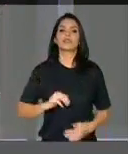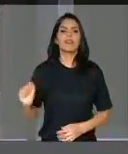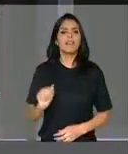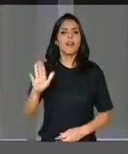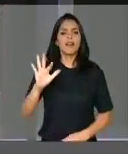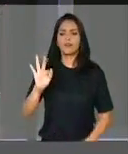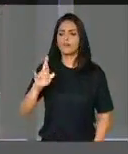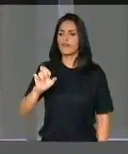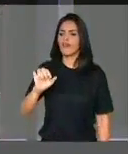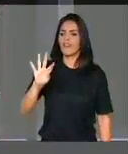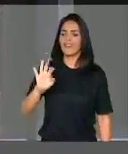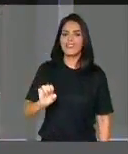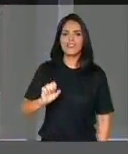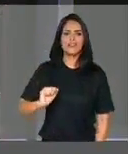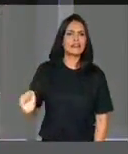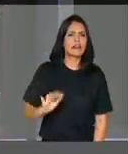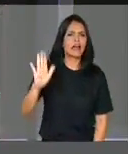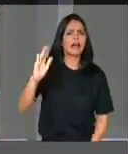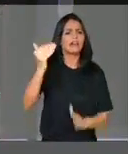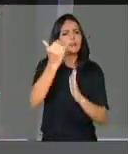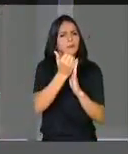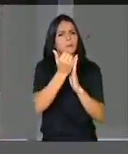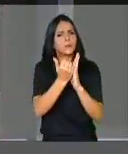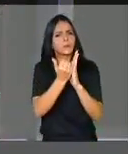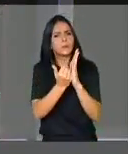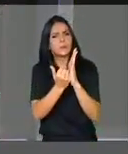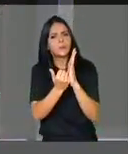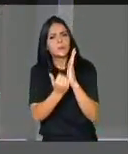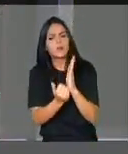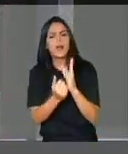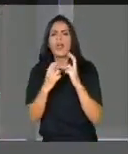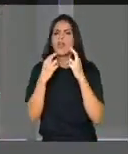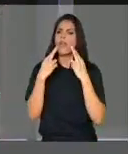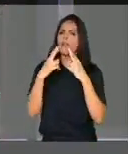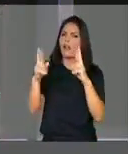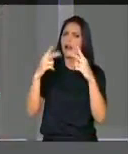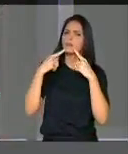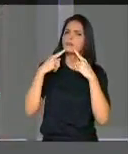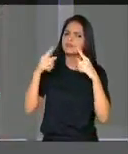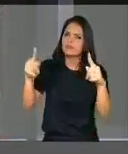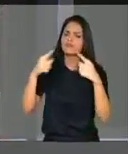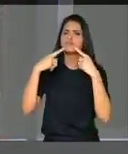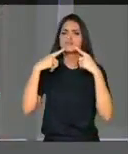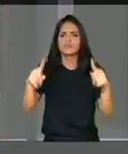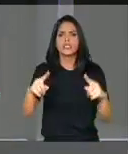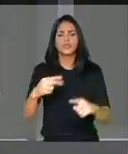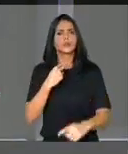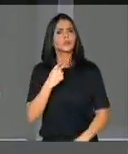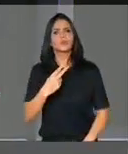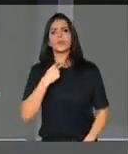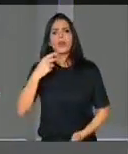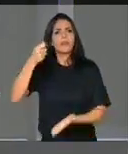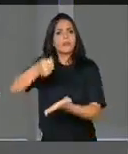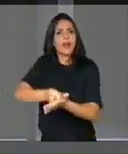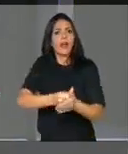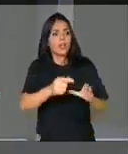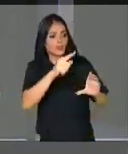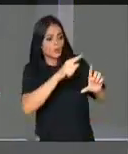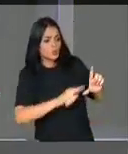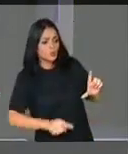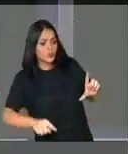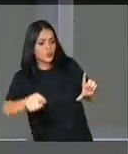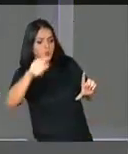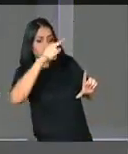O preço do frete vem caindo, caindo, com ainda, eles vêm reclamando há muito tempo, que não está dando, o pneu sobe, o